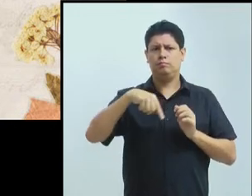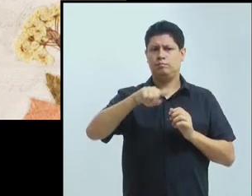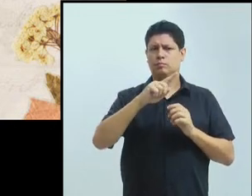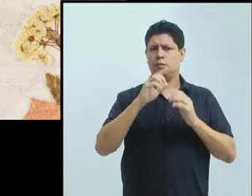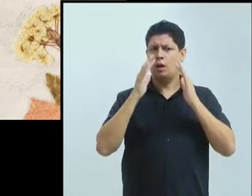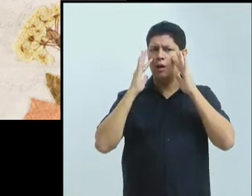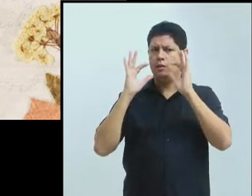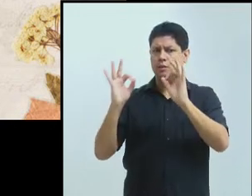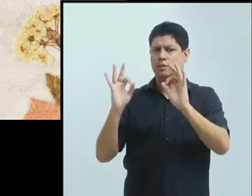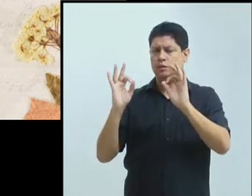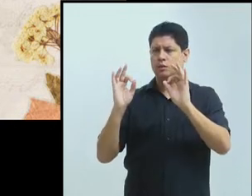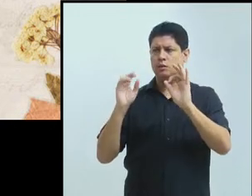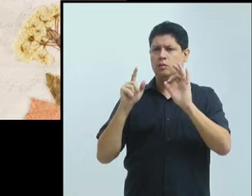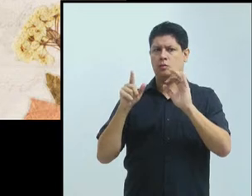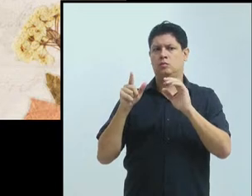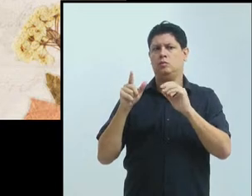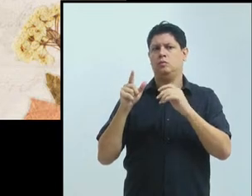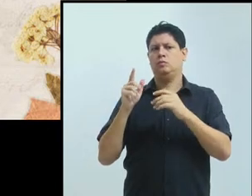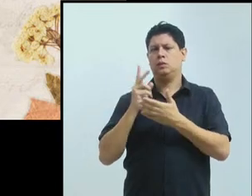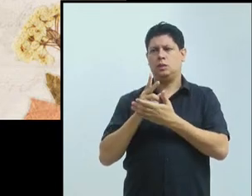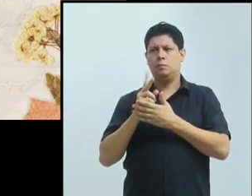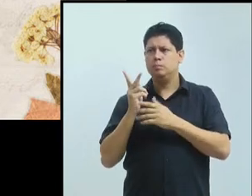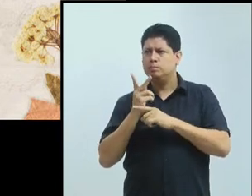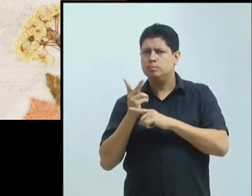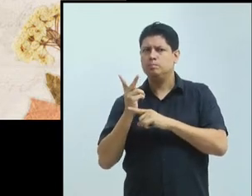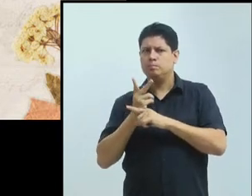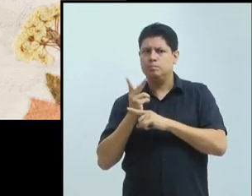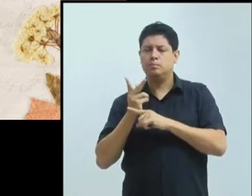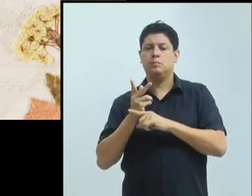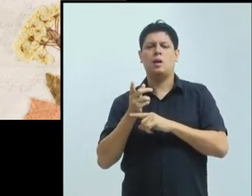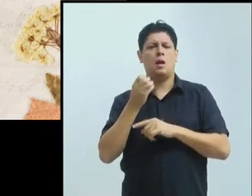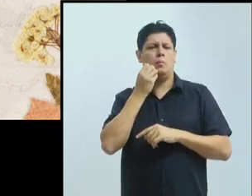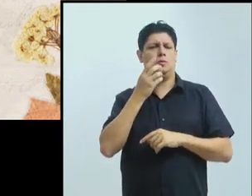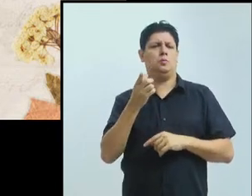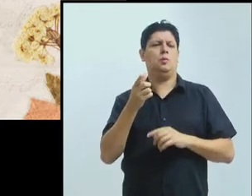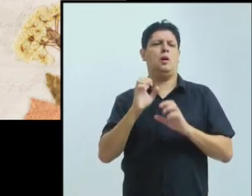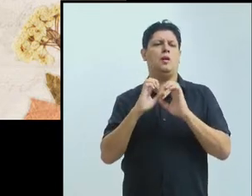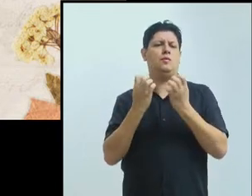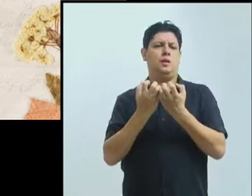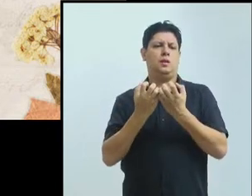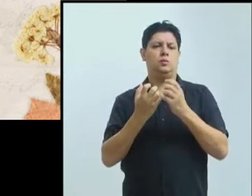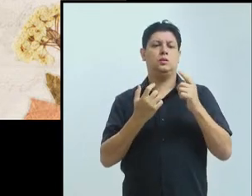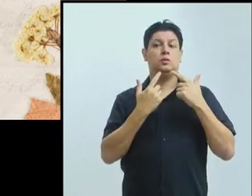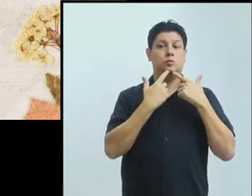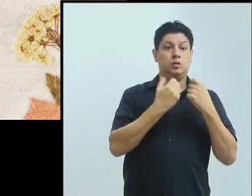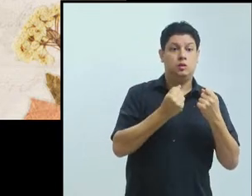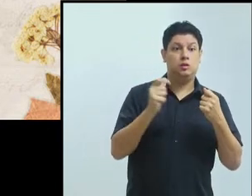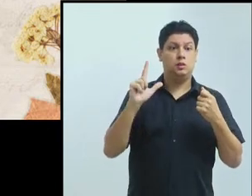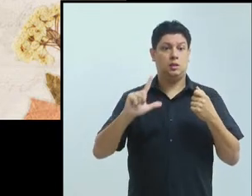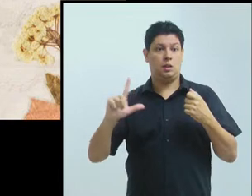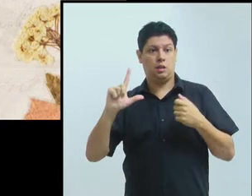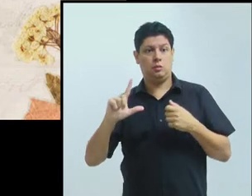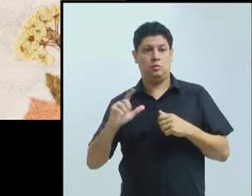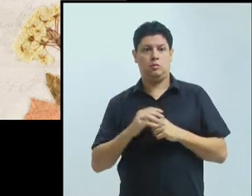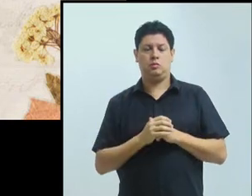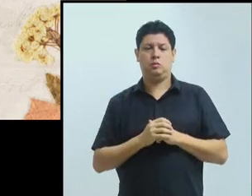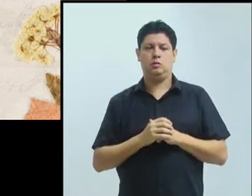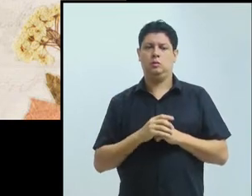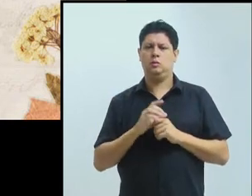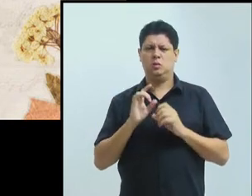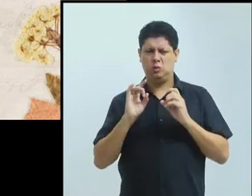um evento internacional, da linguística e da literatura, não é um evento só de